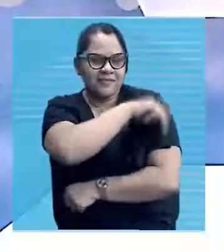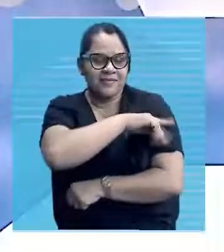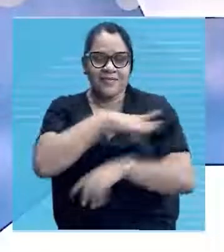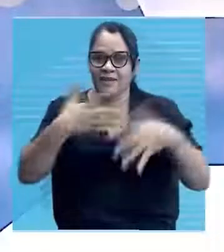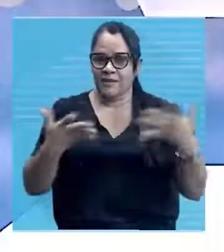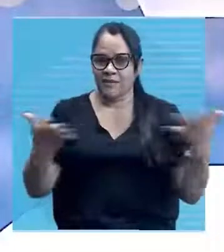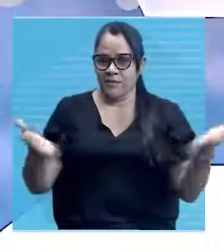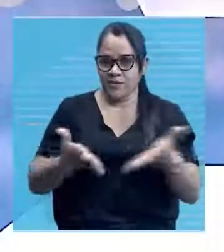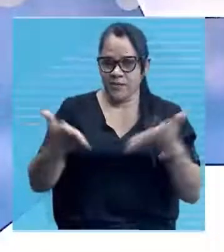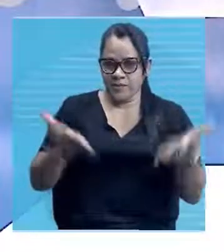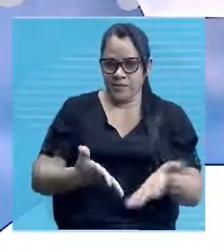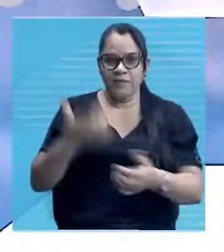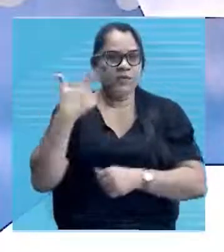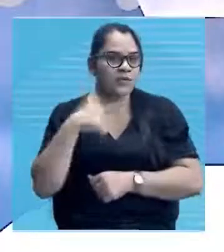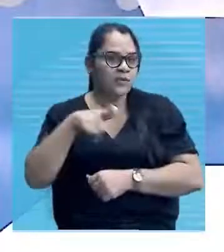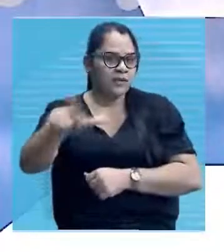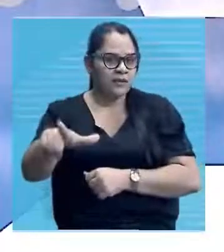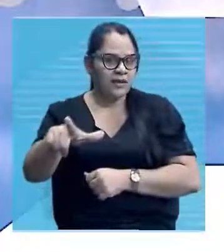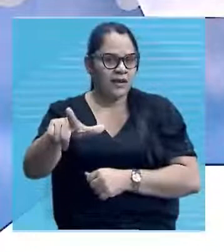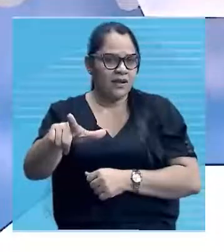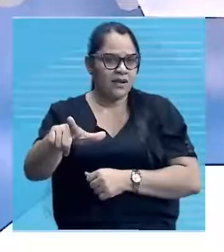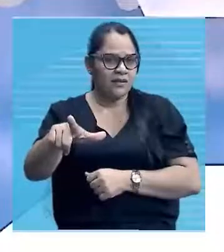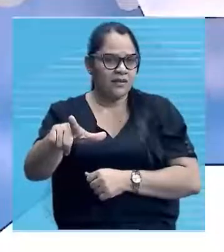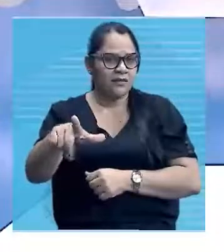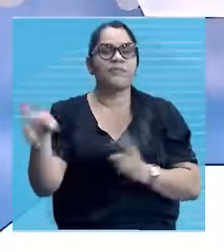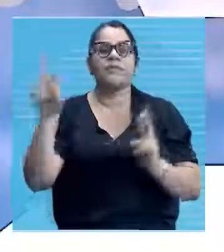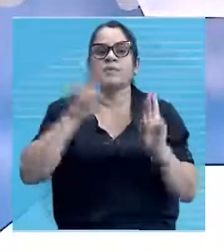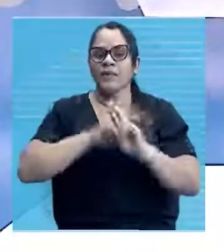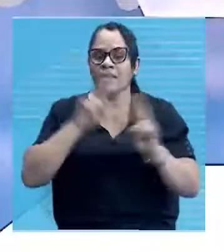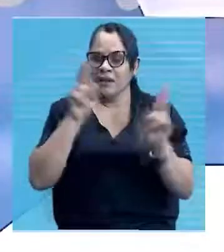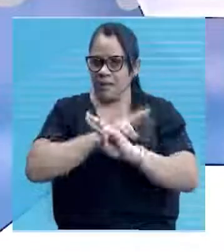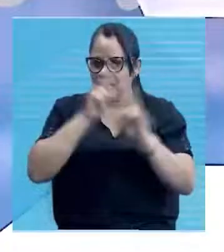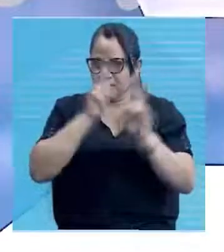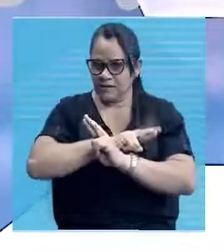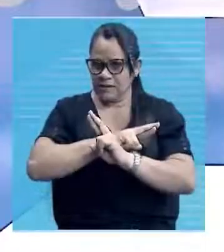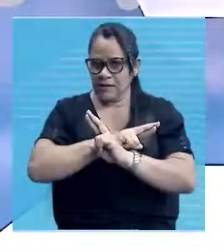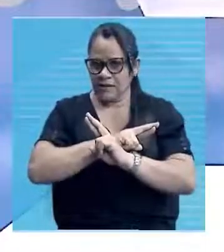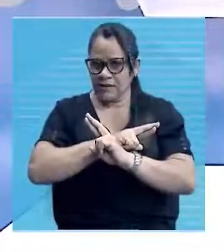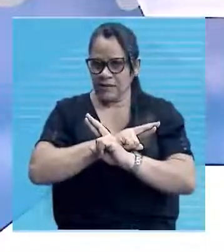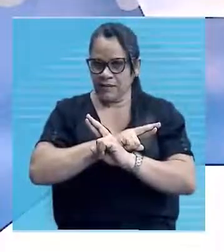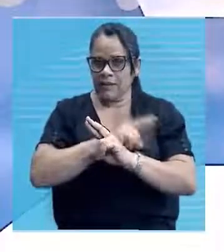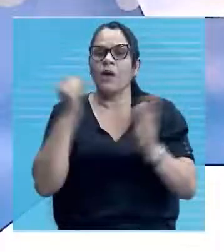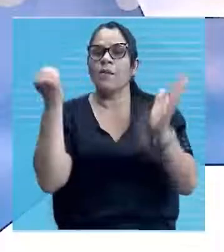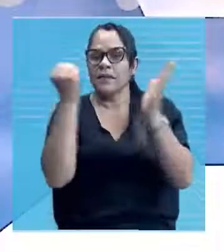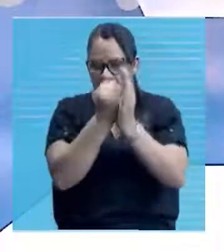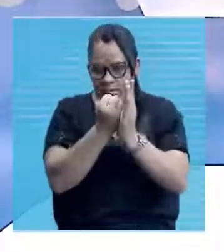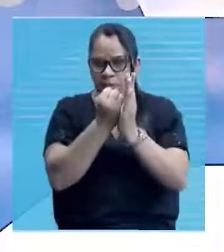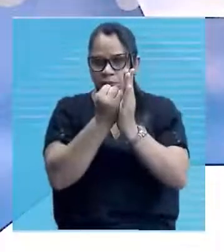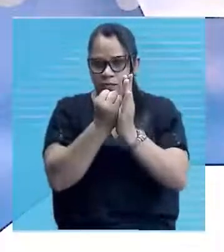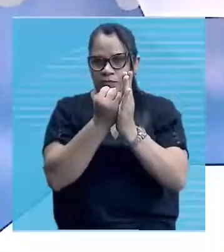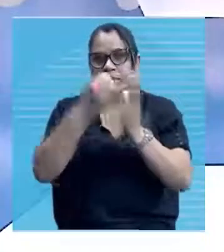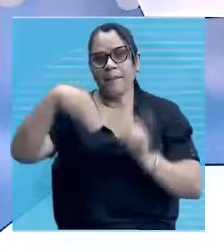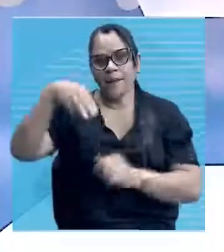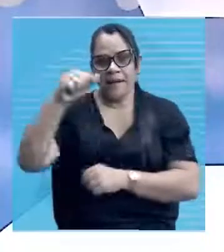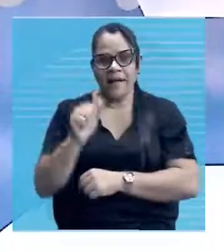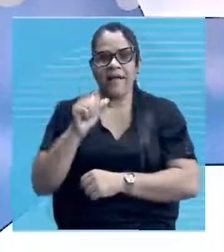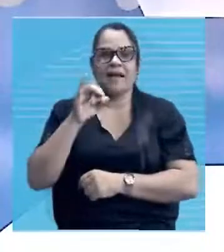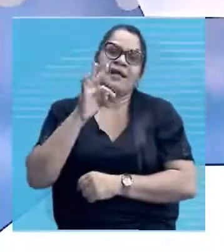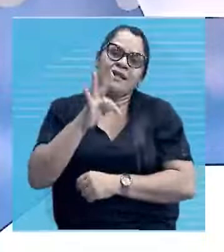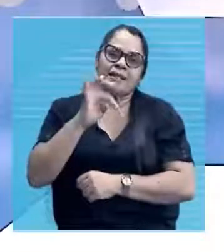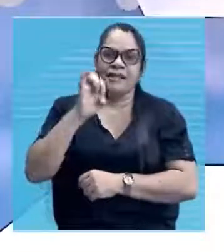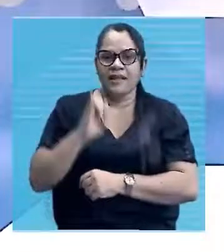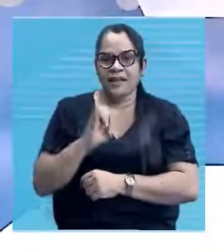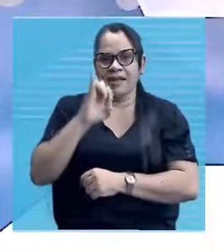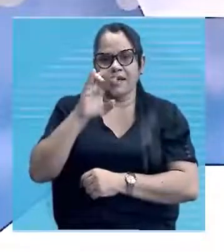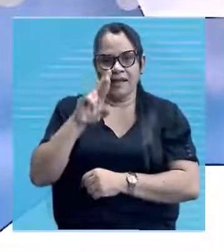hoje nós vamos dar continuidade com relação ao nosso patrimônio material, Destacando o que nós temos, né?